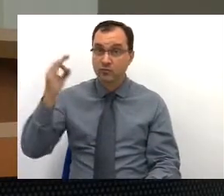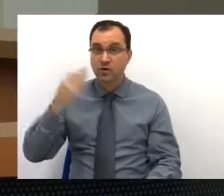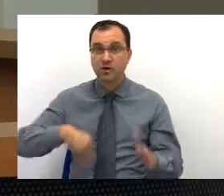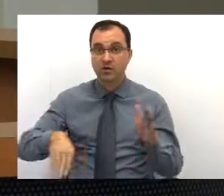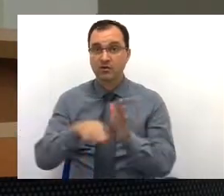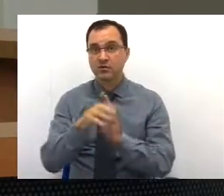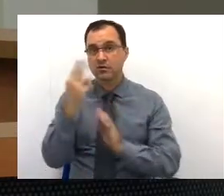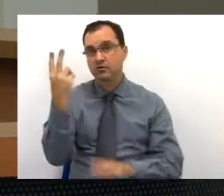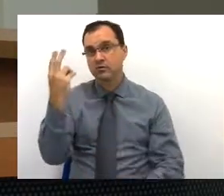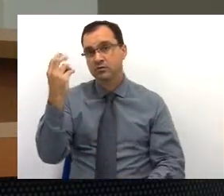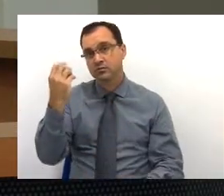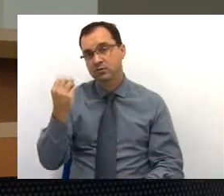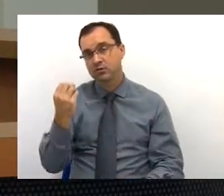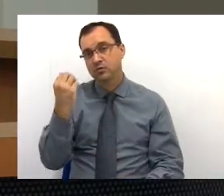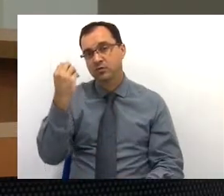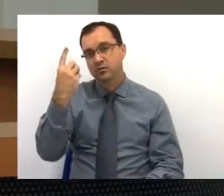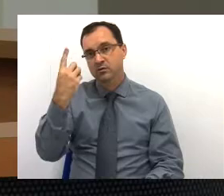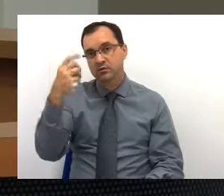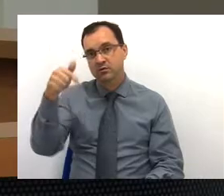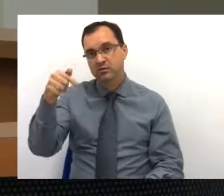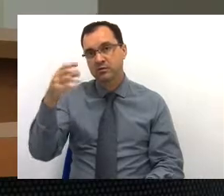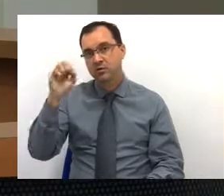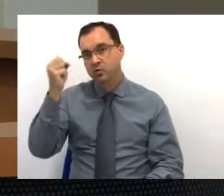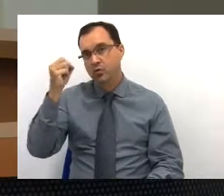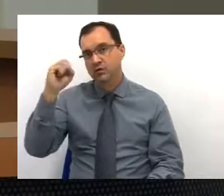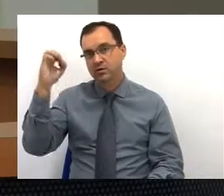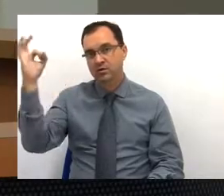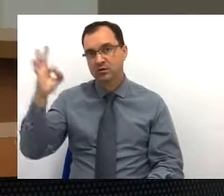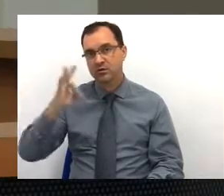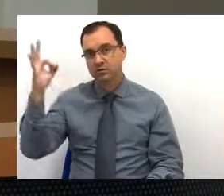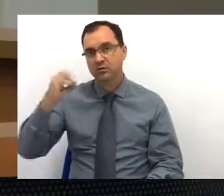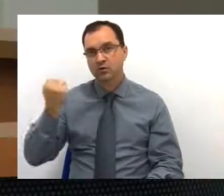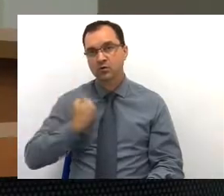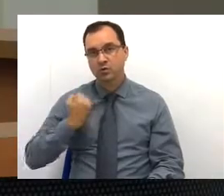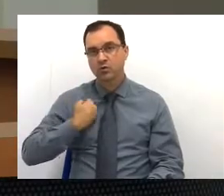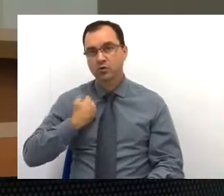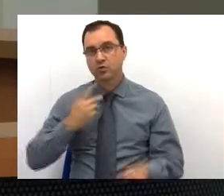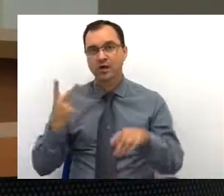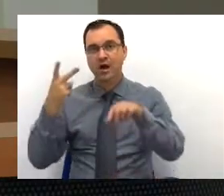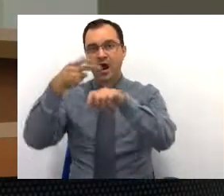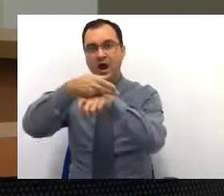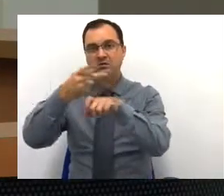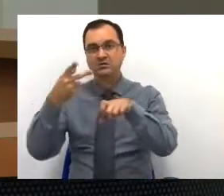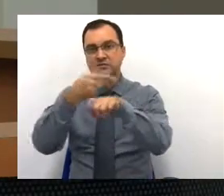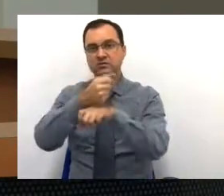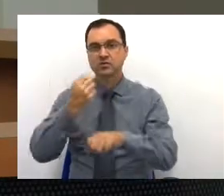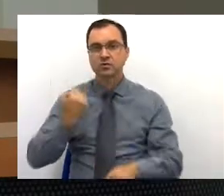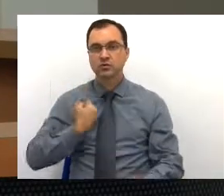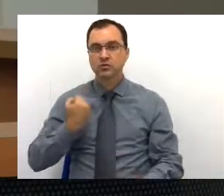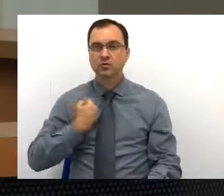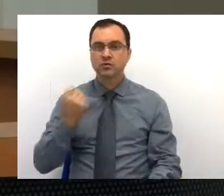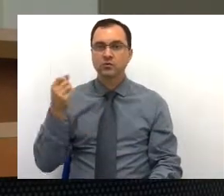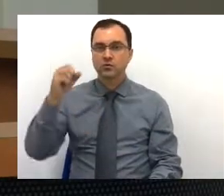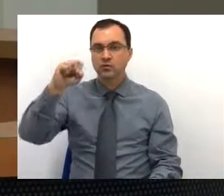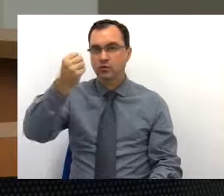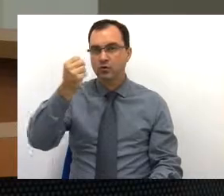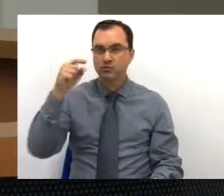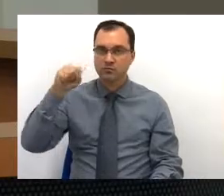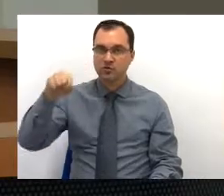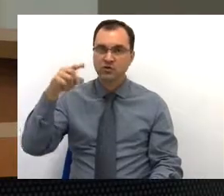2017, com 80%. Número de castrações. Hoje, temos um índice de 8